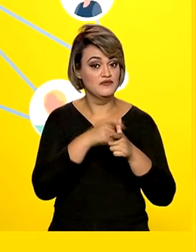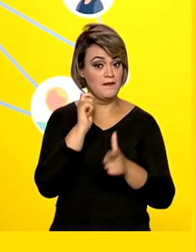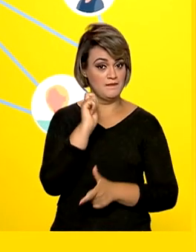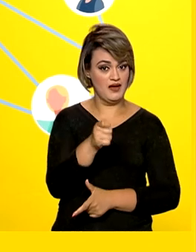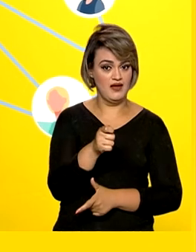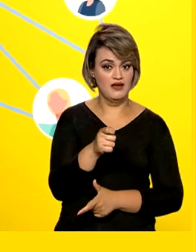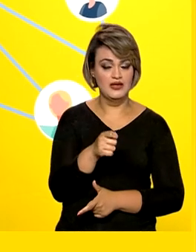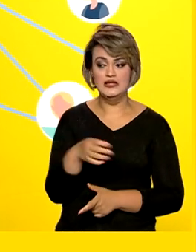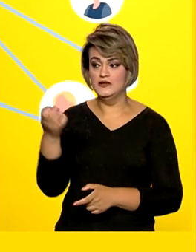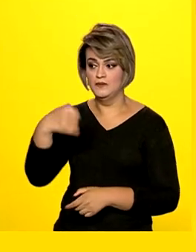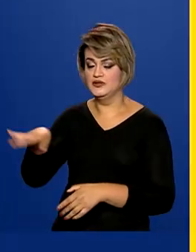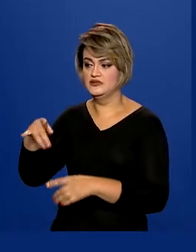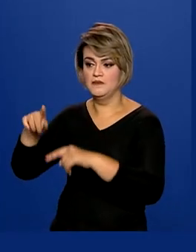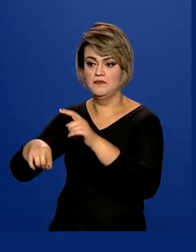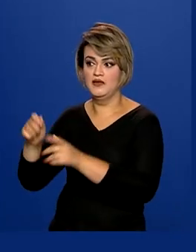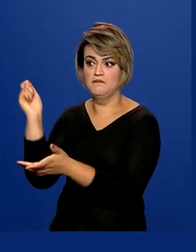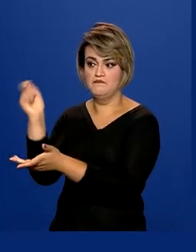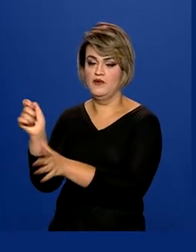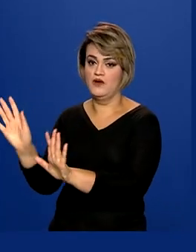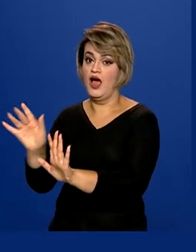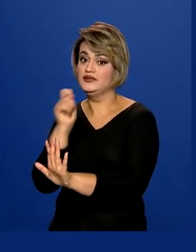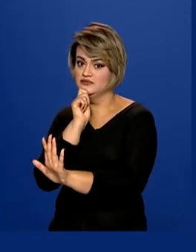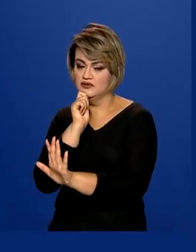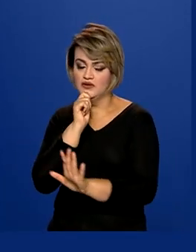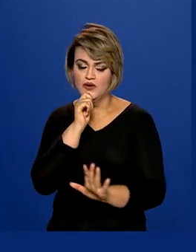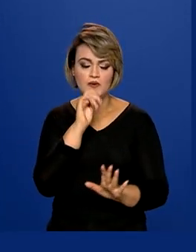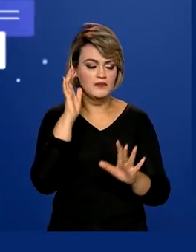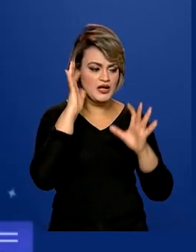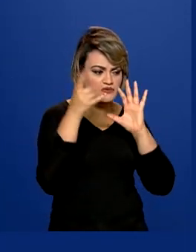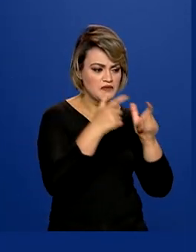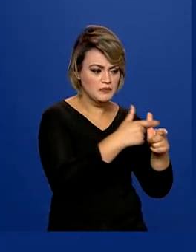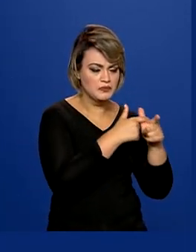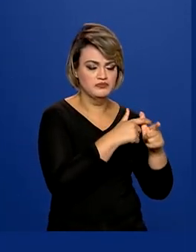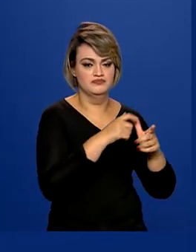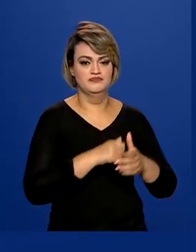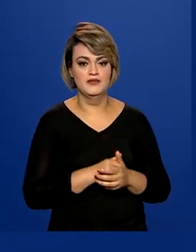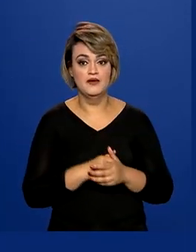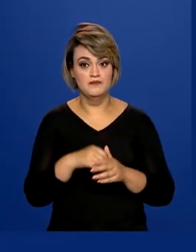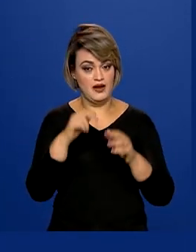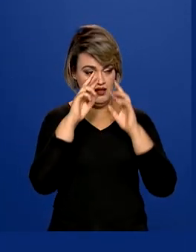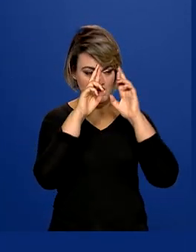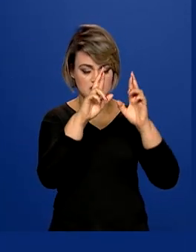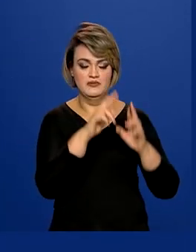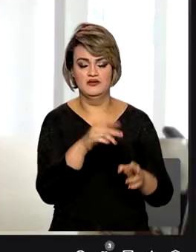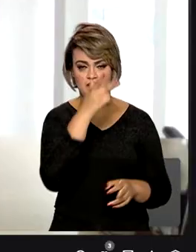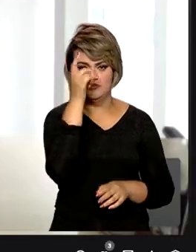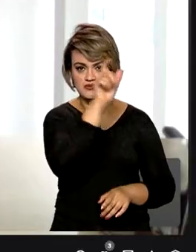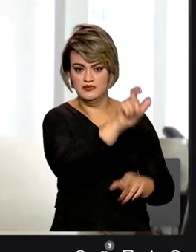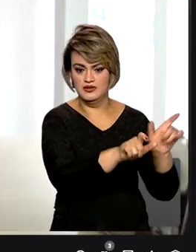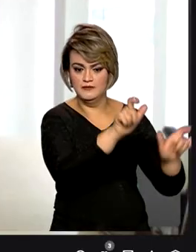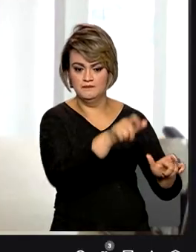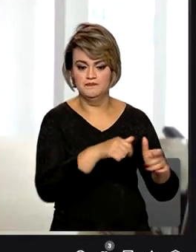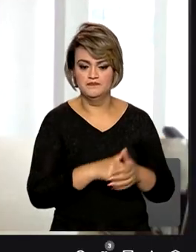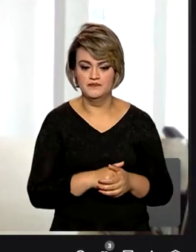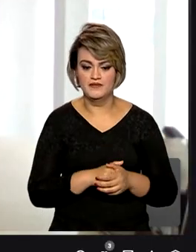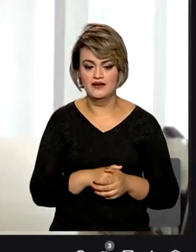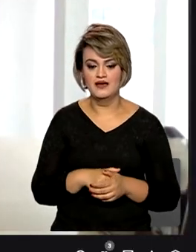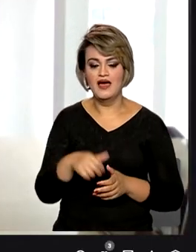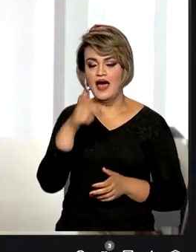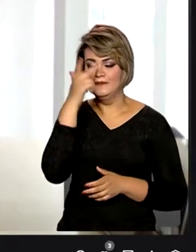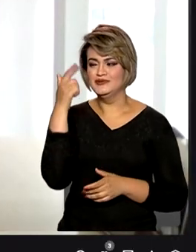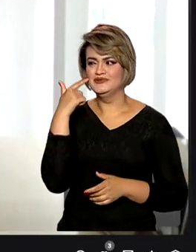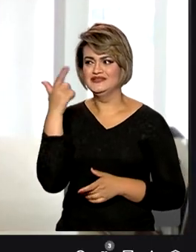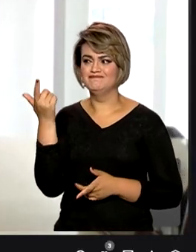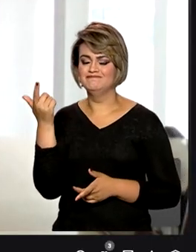dos bens serem direcionados à venda, em respeito à integridade patrimonial do devedor. O credor não sabe se vai ter